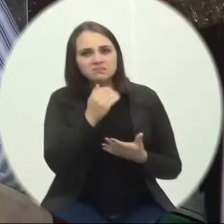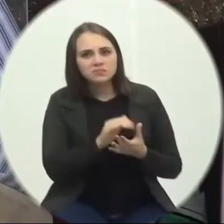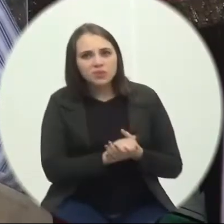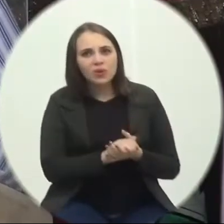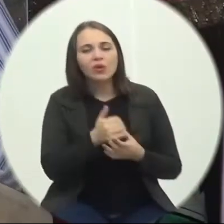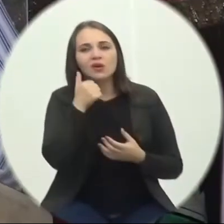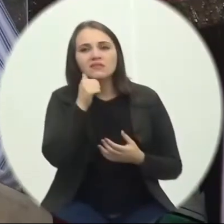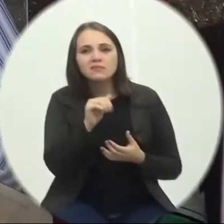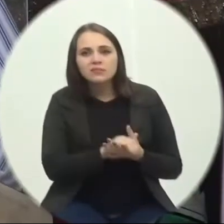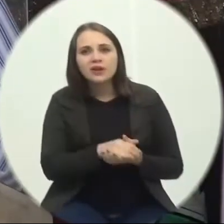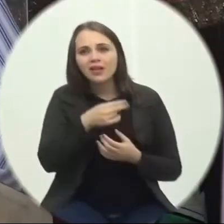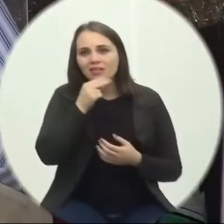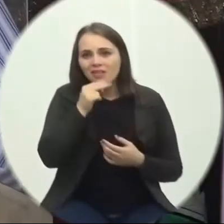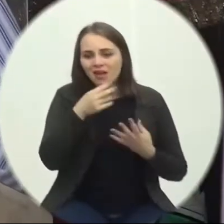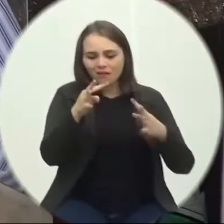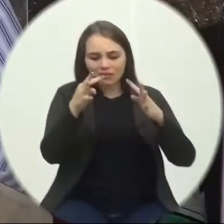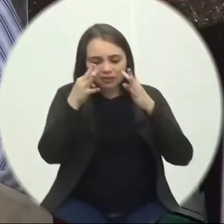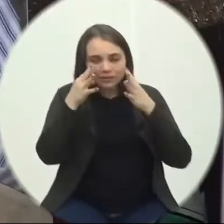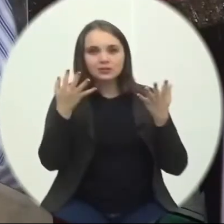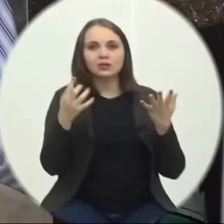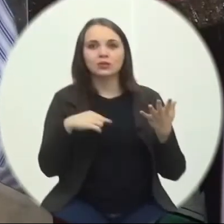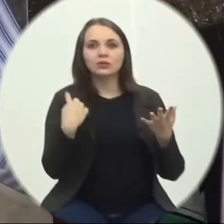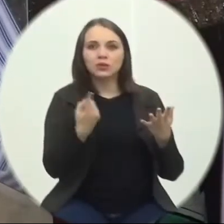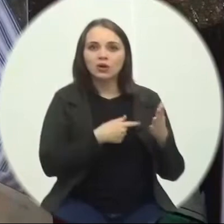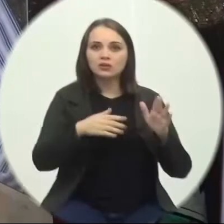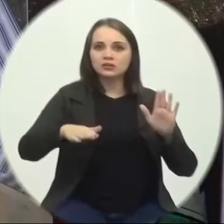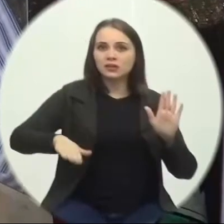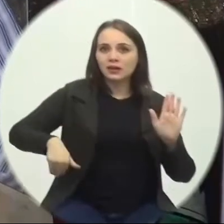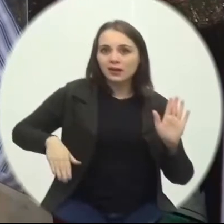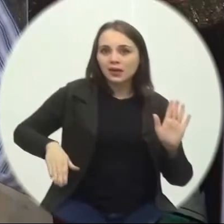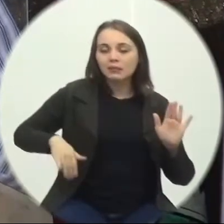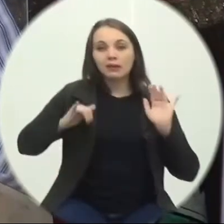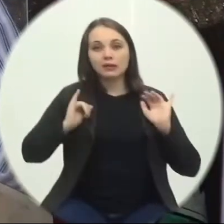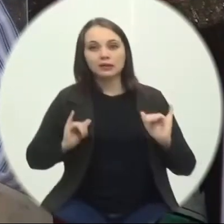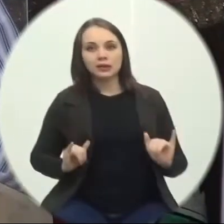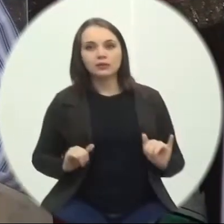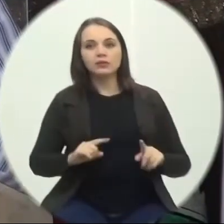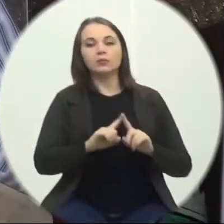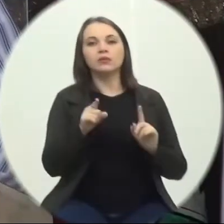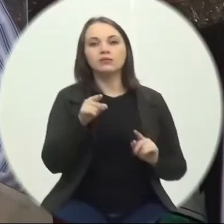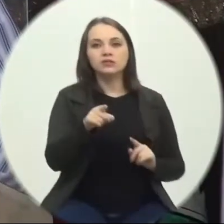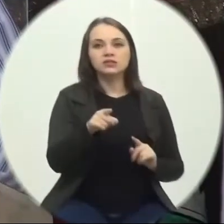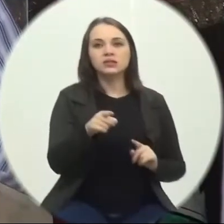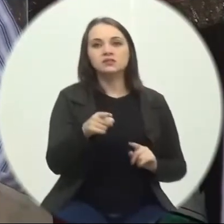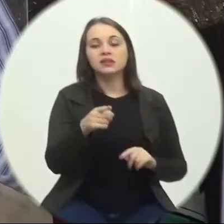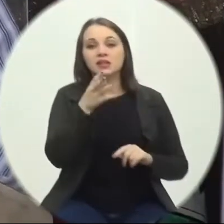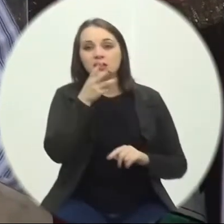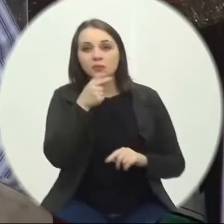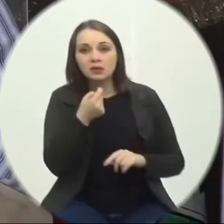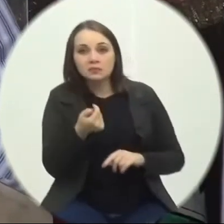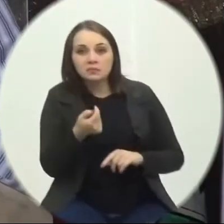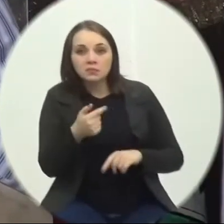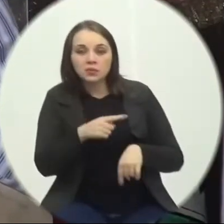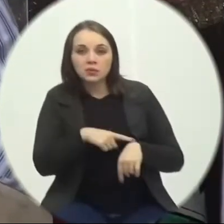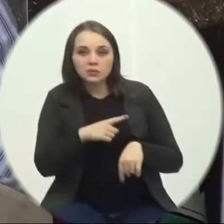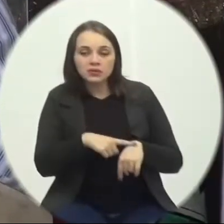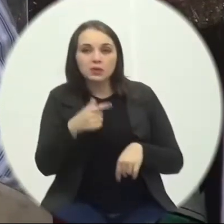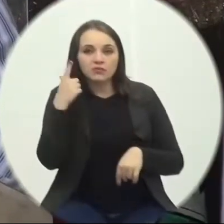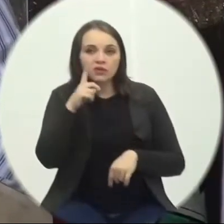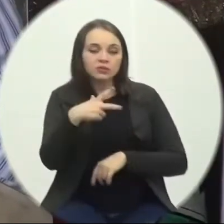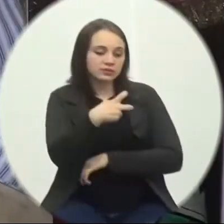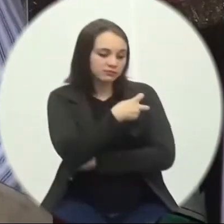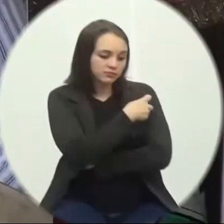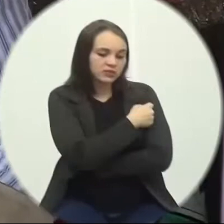Netos Deem atenção Estamos na praia Aqui está muito cômodo Mas você vai gastar Pouco tempo E em segundos Receber uma